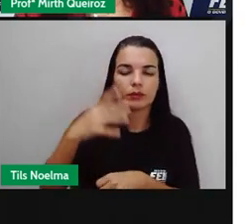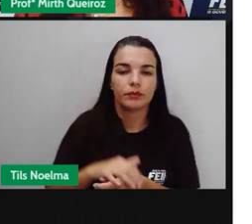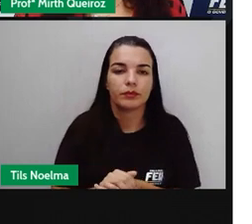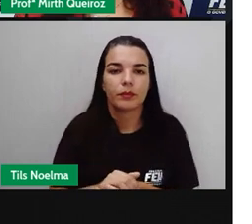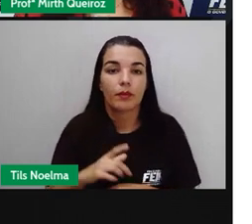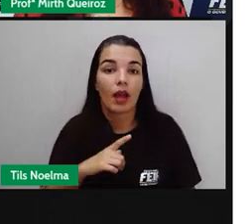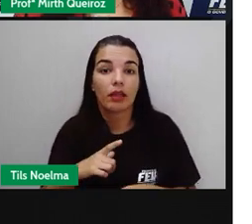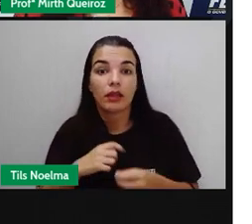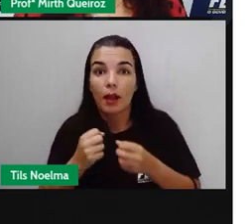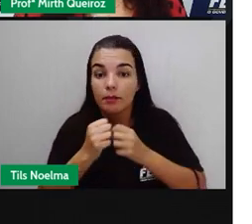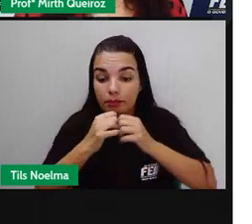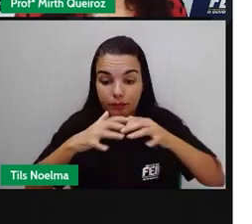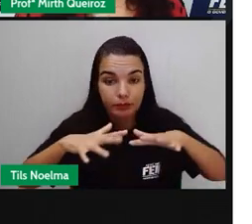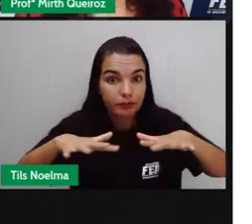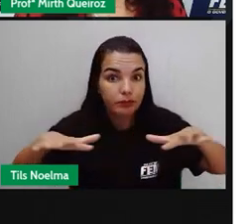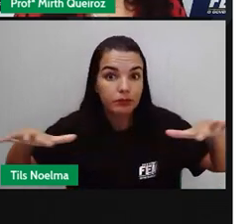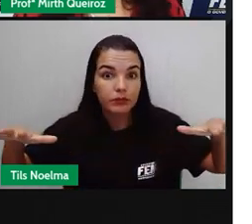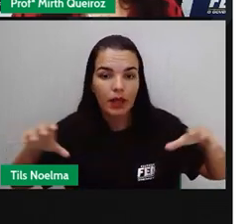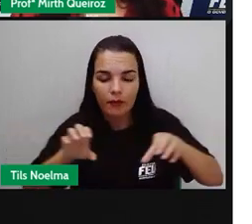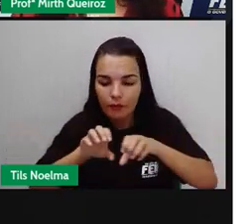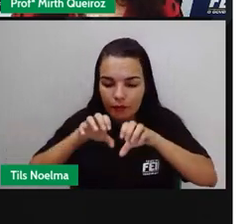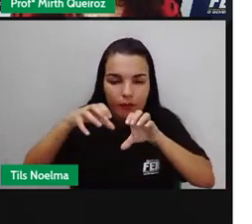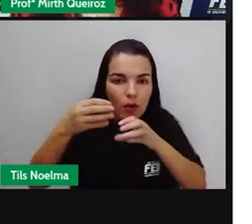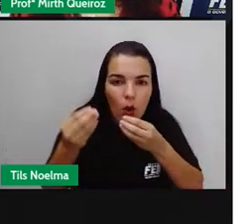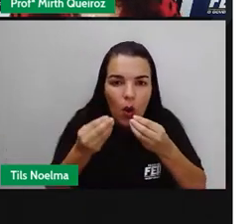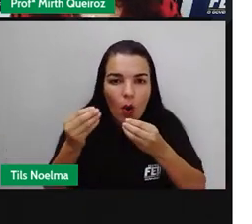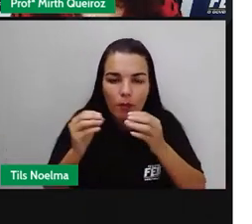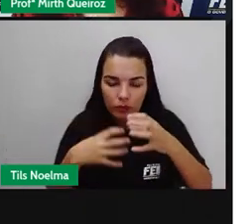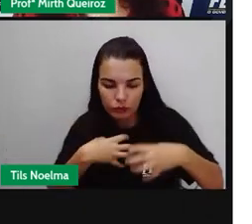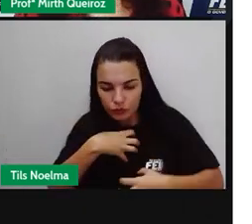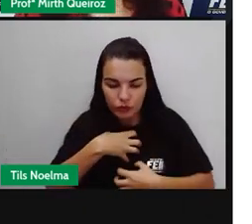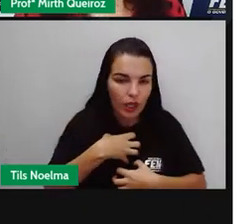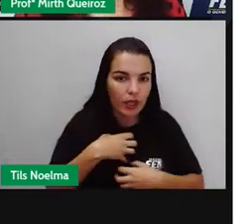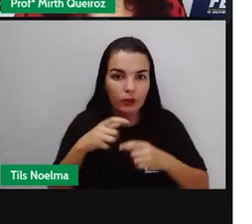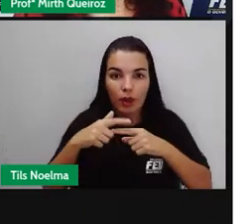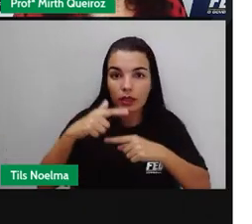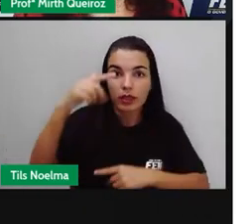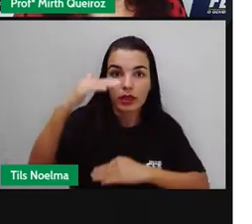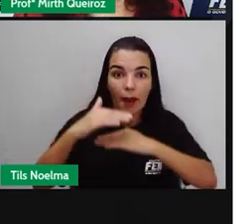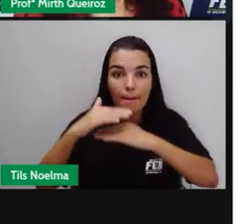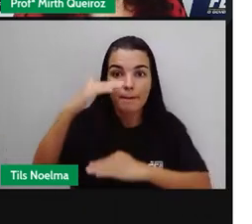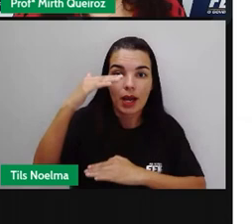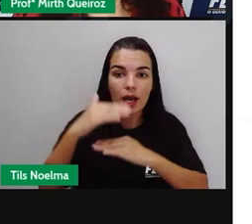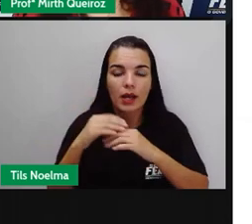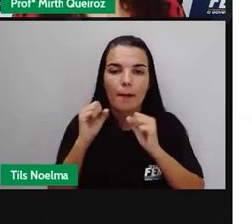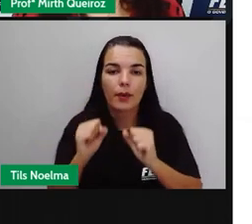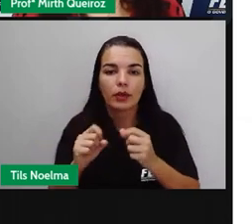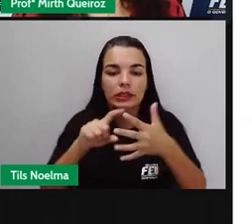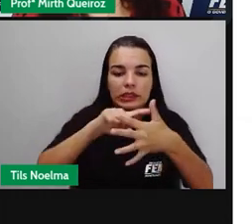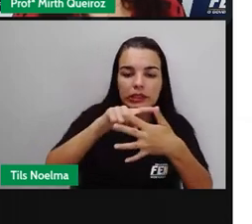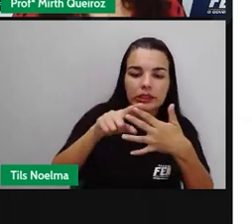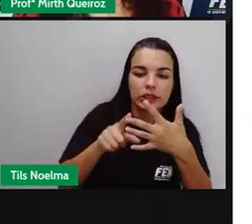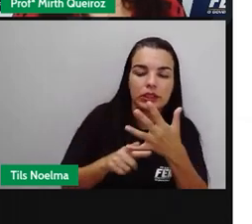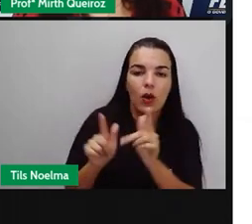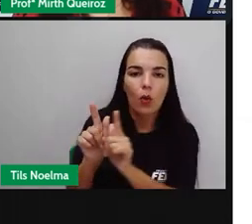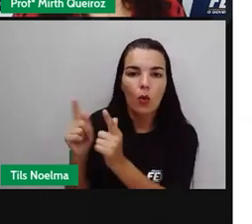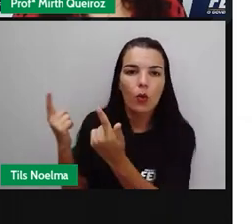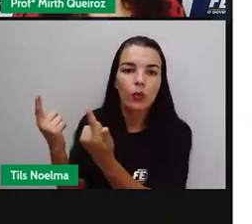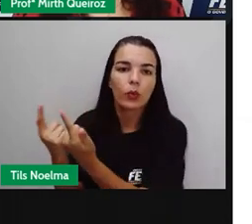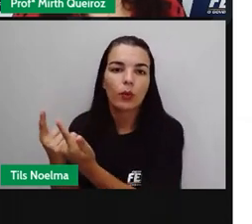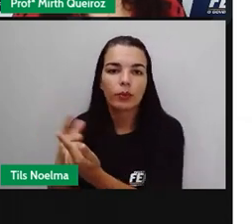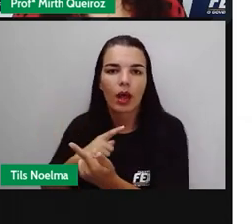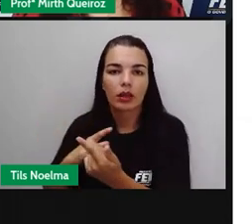Apresentam grande diversidade em formas, tamanhos. Podem ser divididos aí em cinco grupos. Os micro